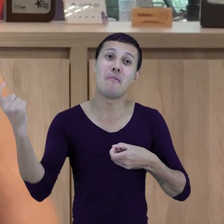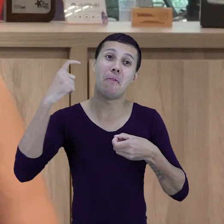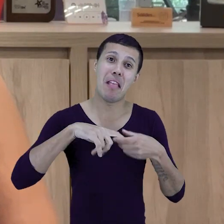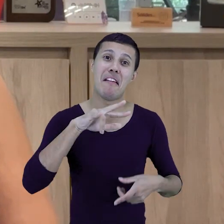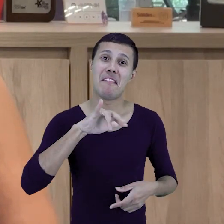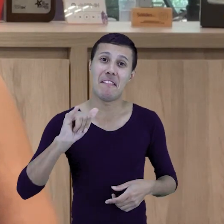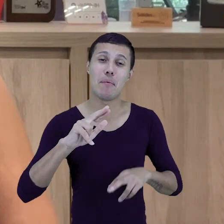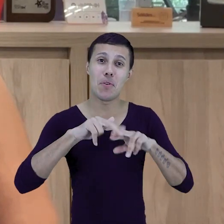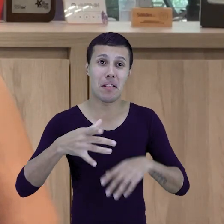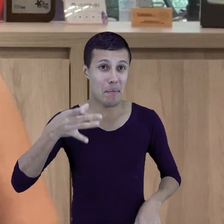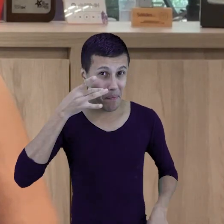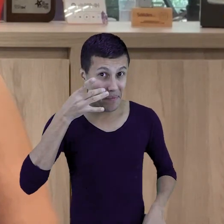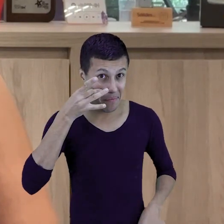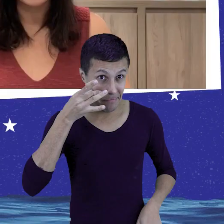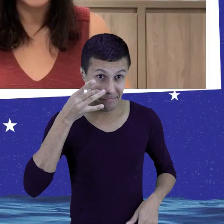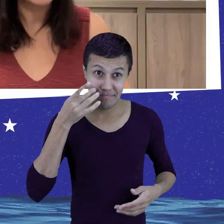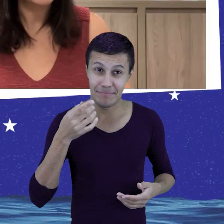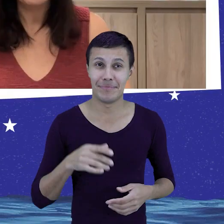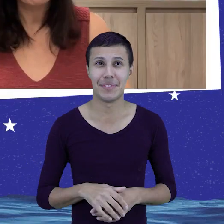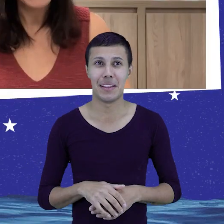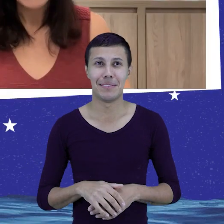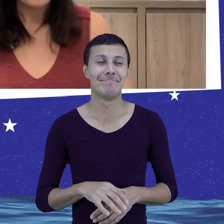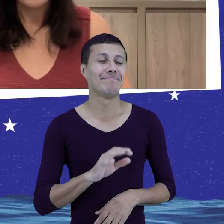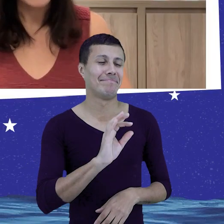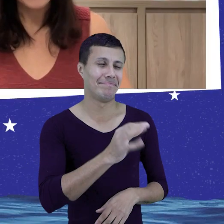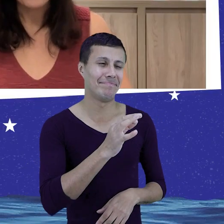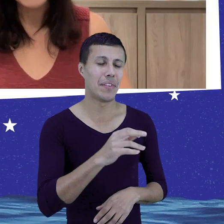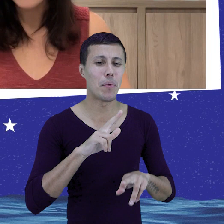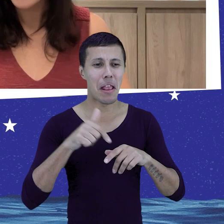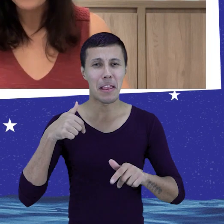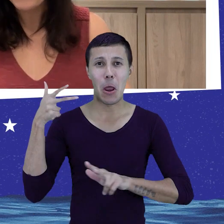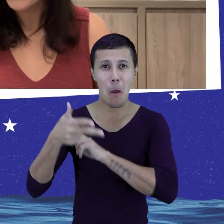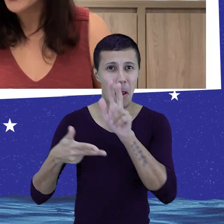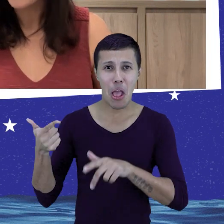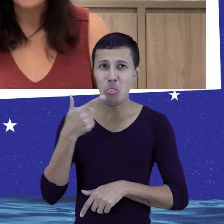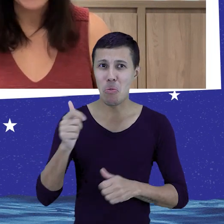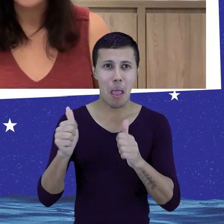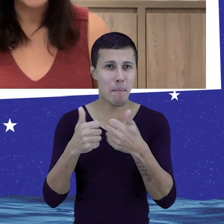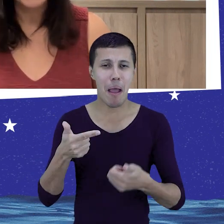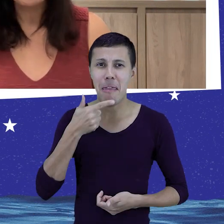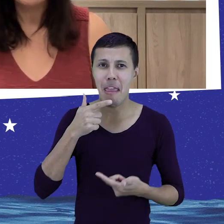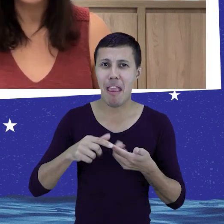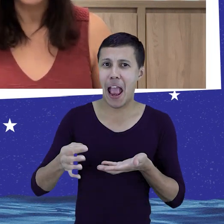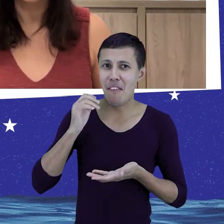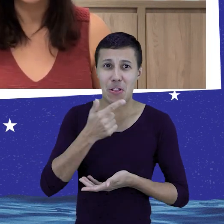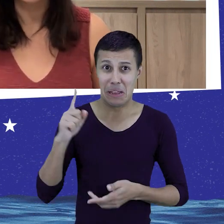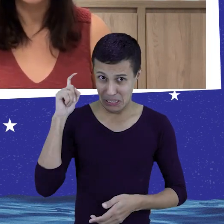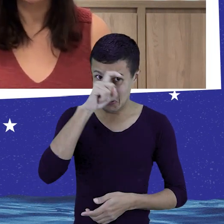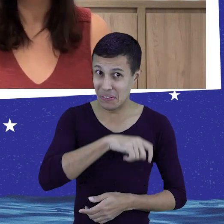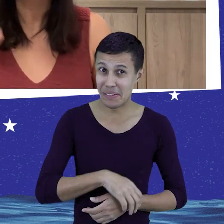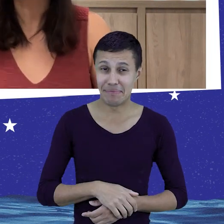no formato presencial, hein? Porque conversar com o mineiro sem um pão de queijo, sem um café, é